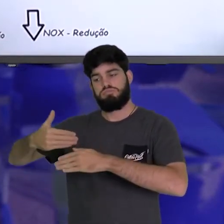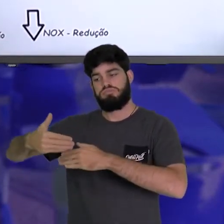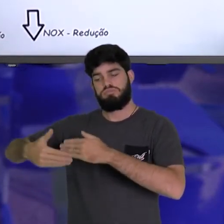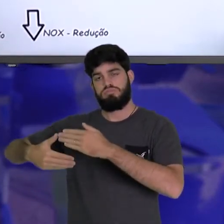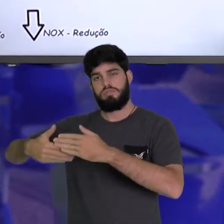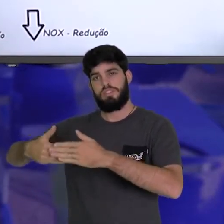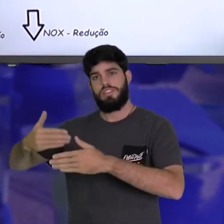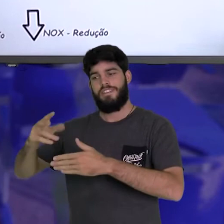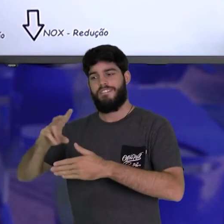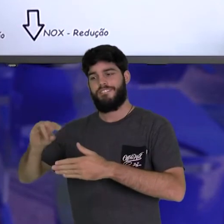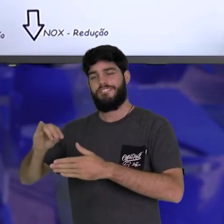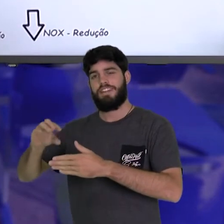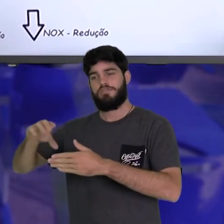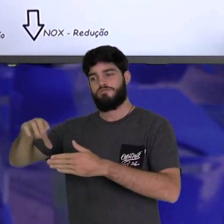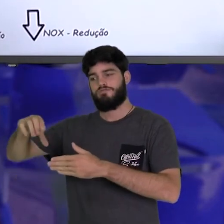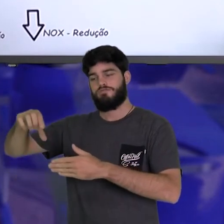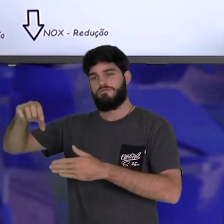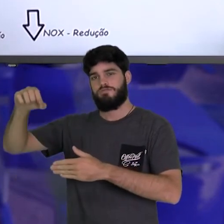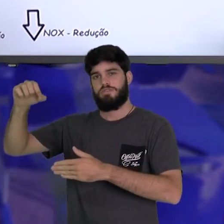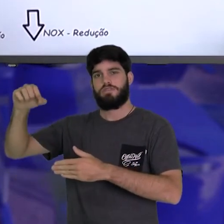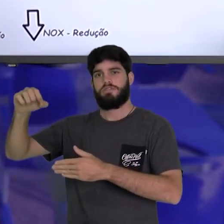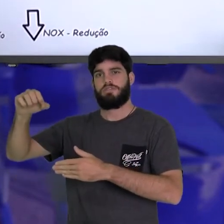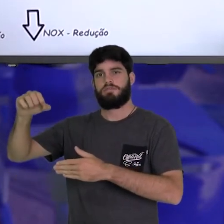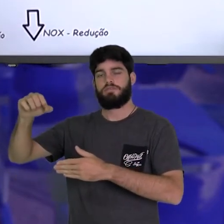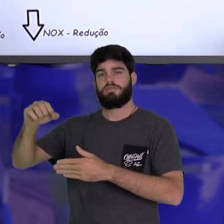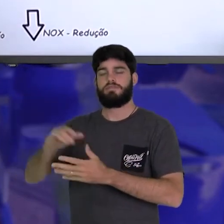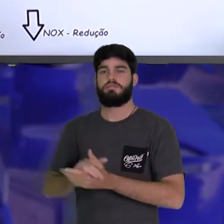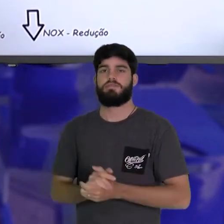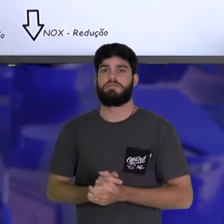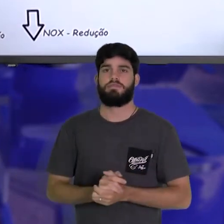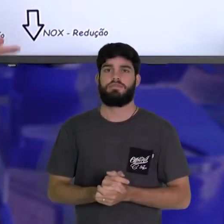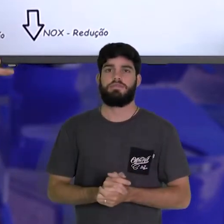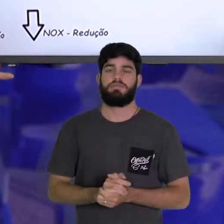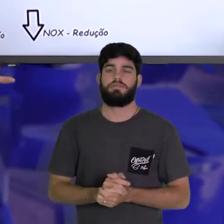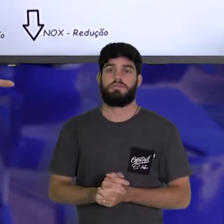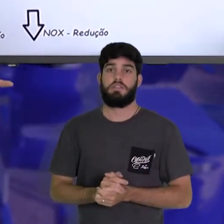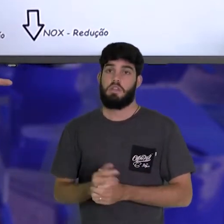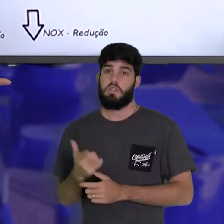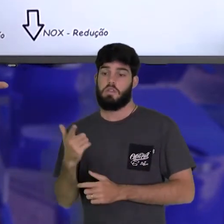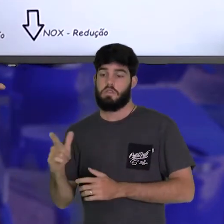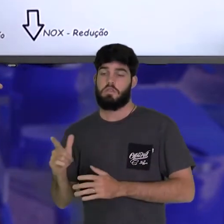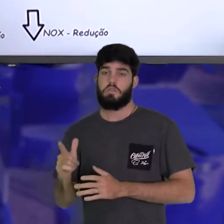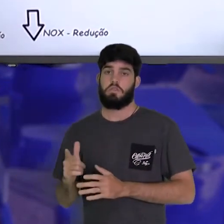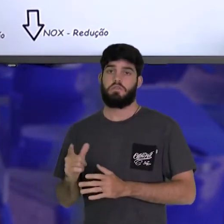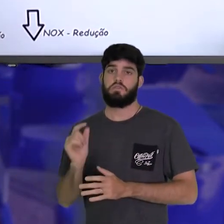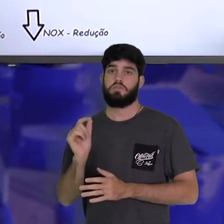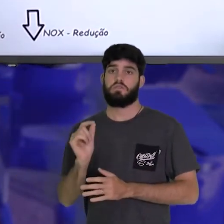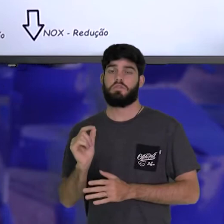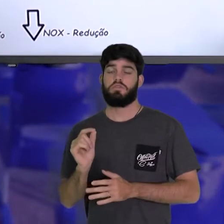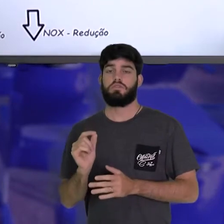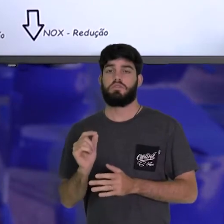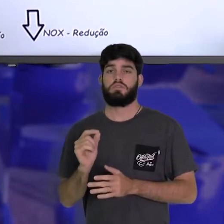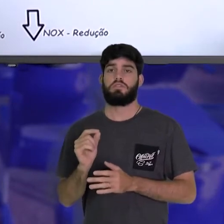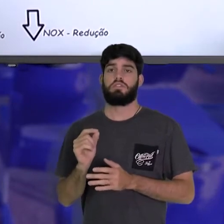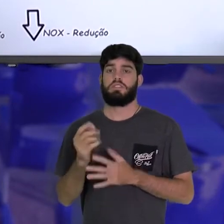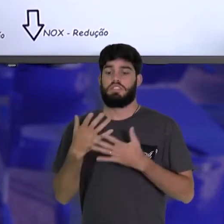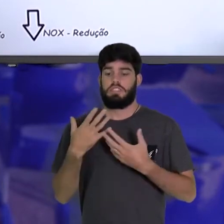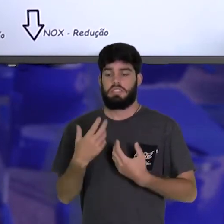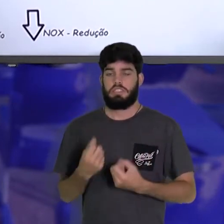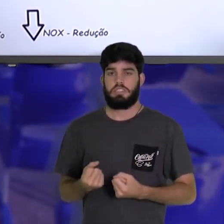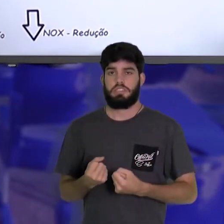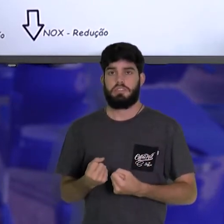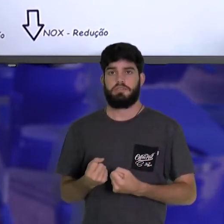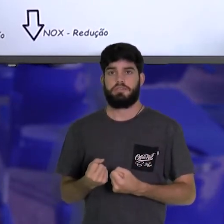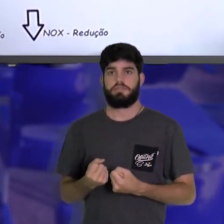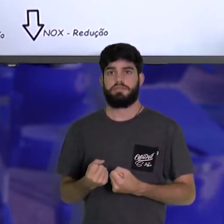corroída. Enquanto que os íons, que estão lá do outro lado, na outra semicélula, ao receber esses